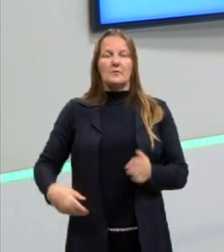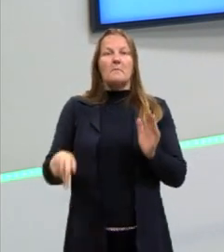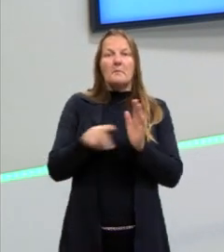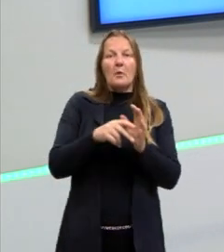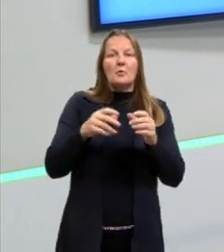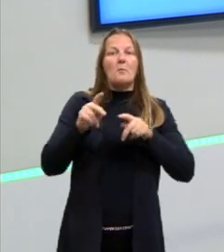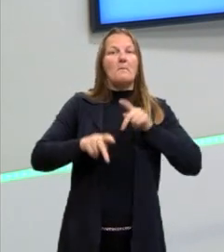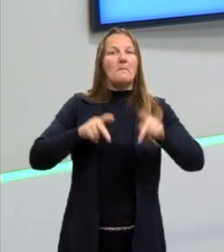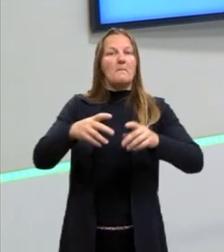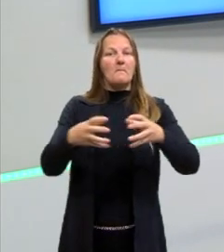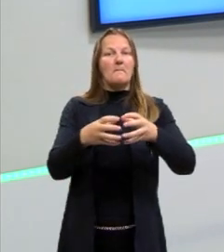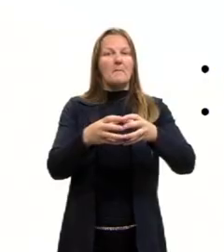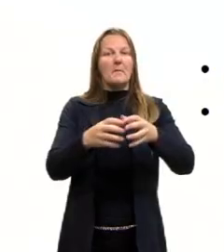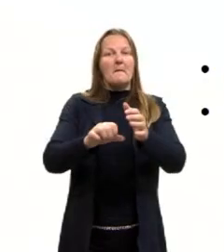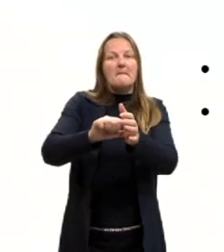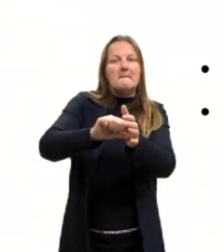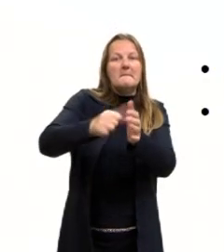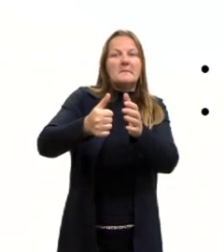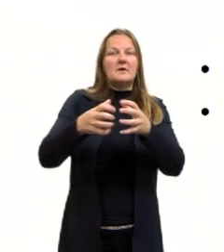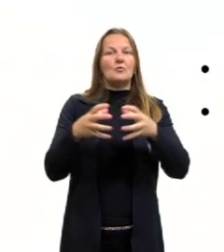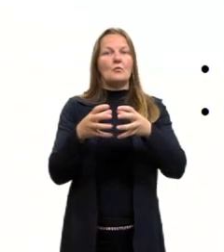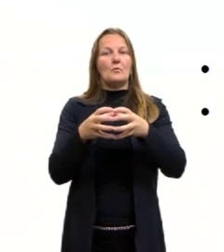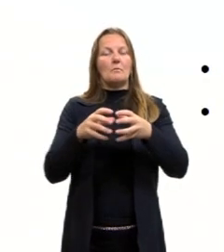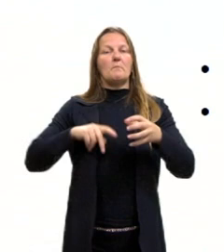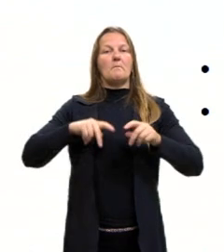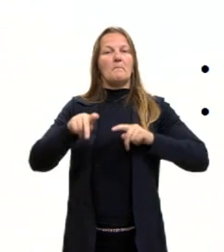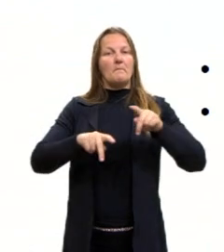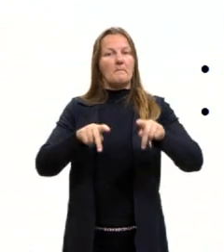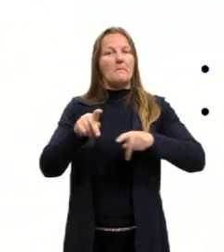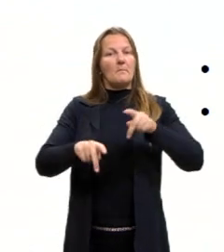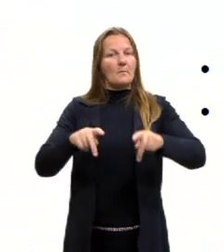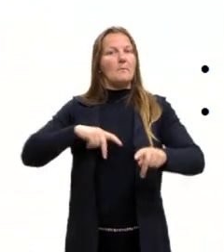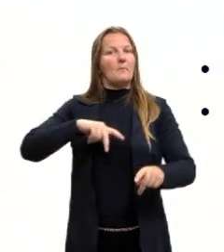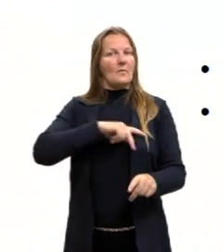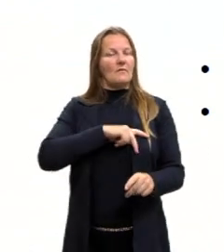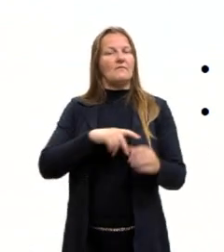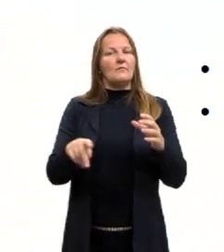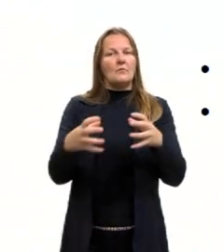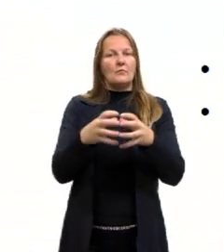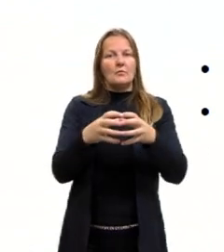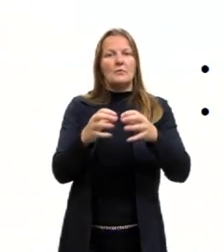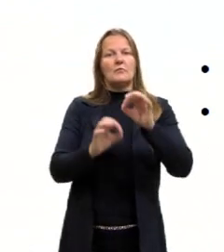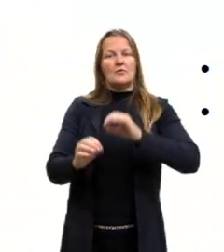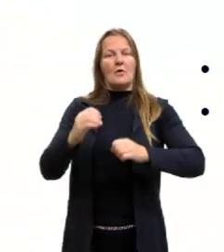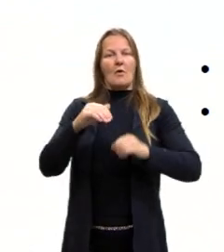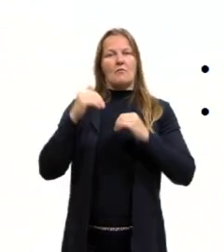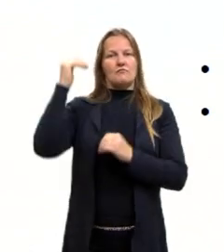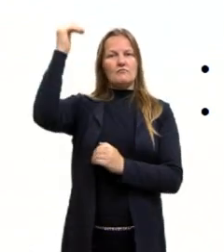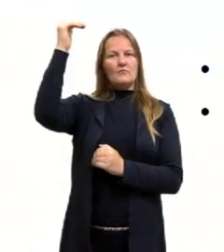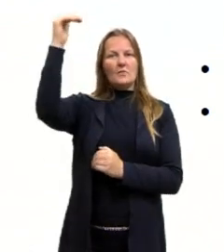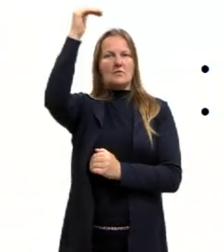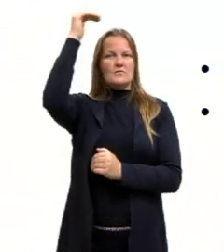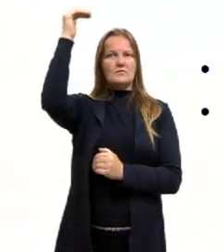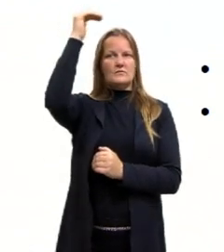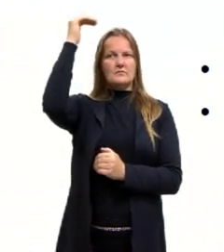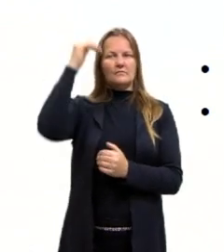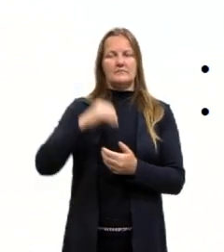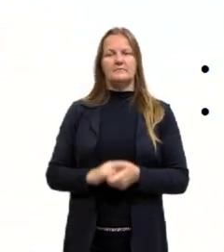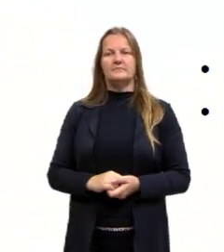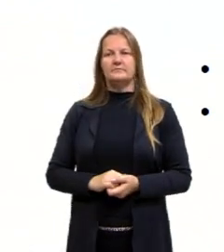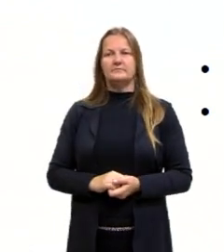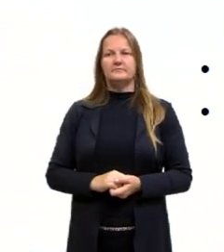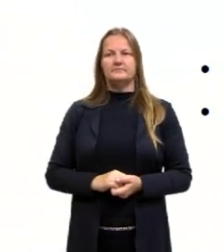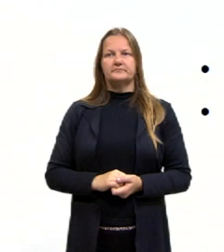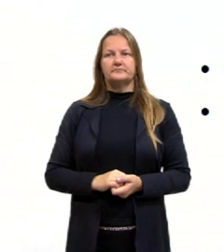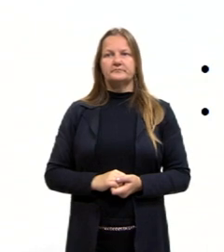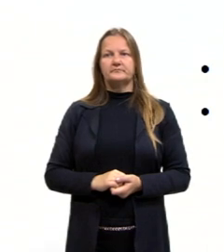seria, é considerado um dos primeiros governos feitos pelo próprio povo. O povo teve autoridade. Depois da queda da Comuna de Paris, vai